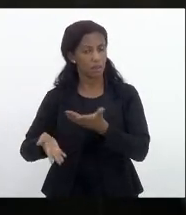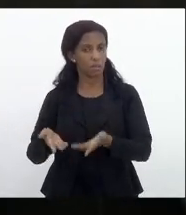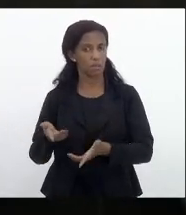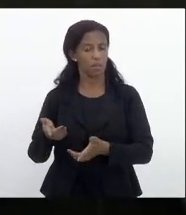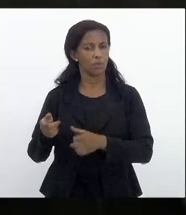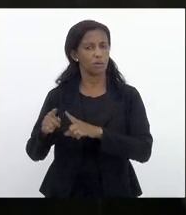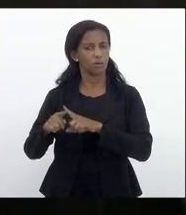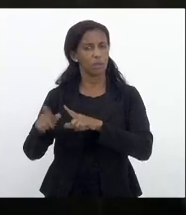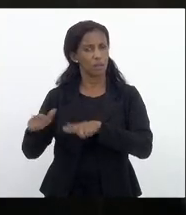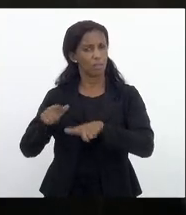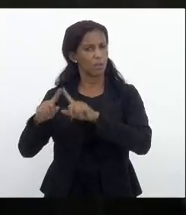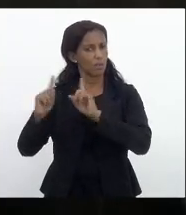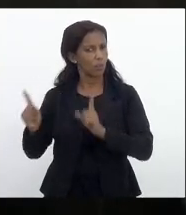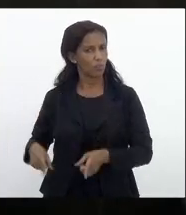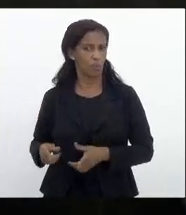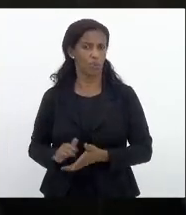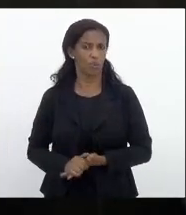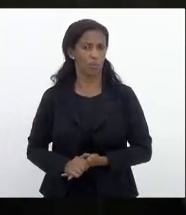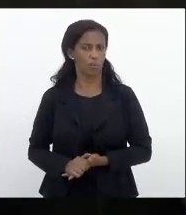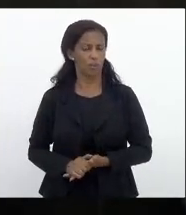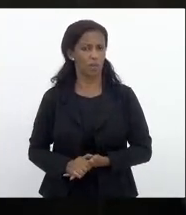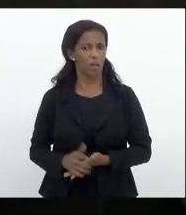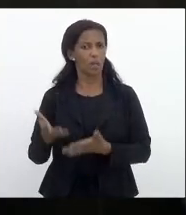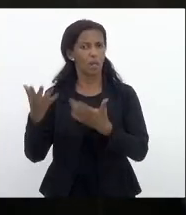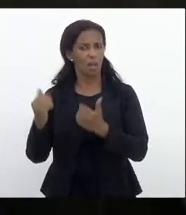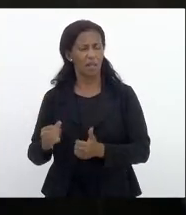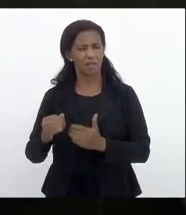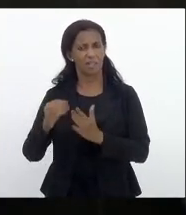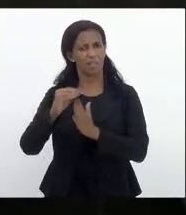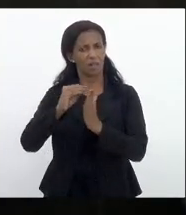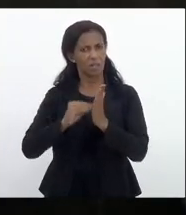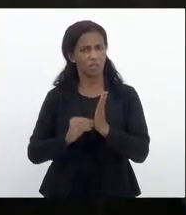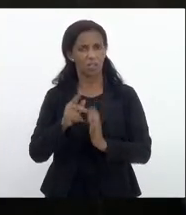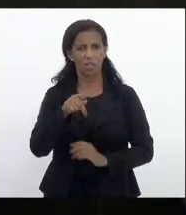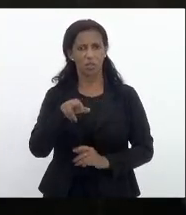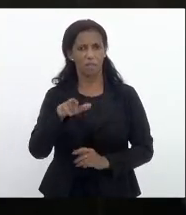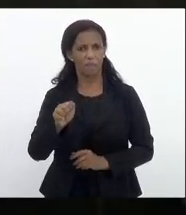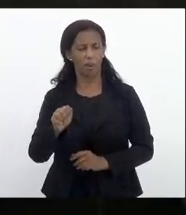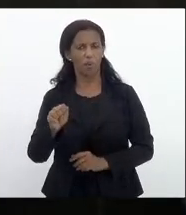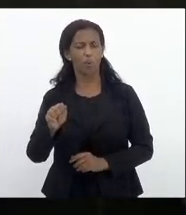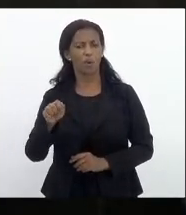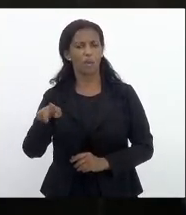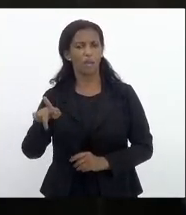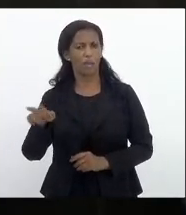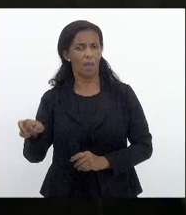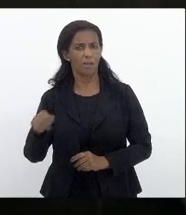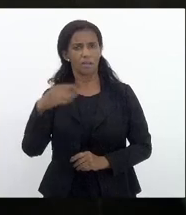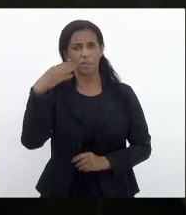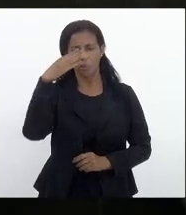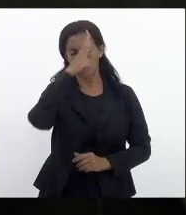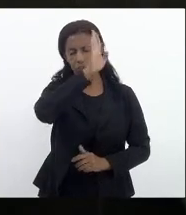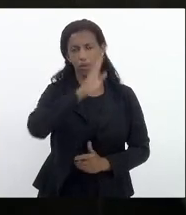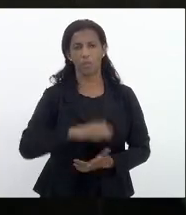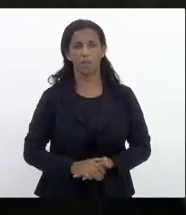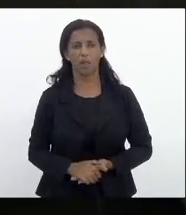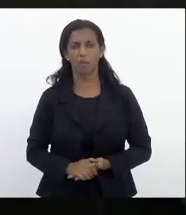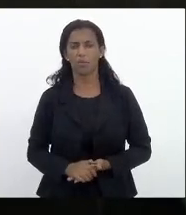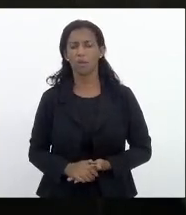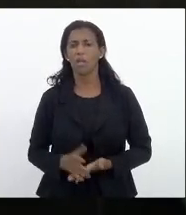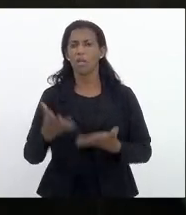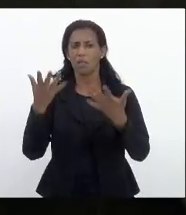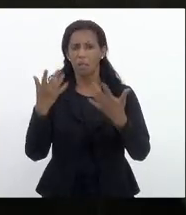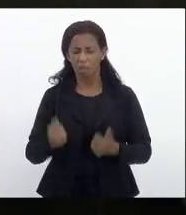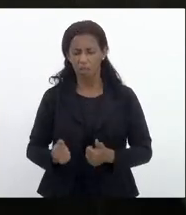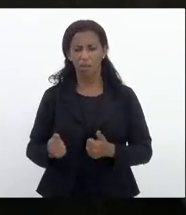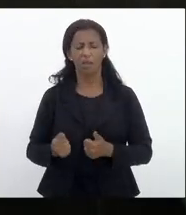públicos sem nenhuma crítica aderindo por completa a agenda ultraliberal de Paulo Guedes e Bolsonaro não vamos aceitar e vamos explicitar